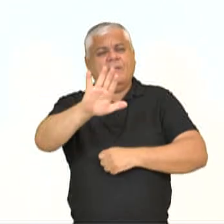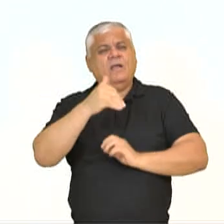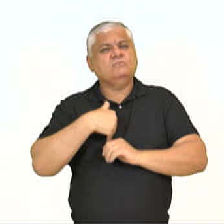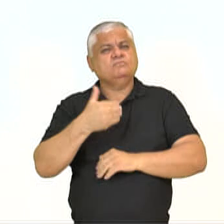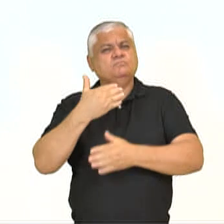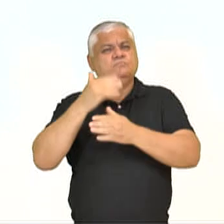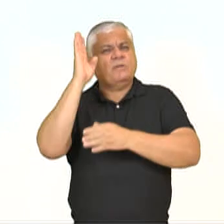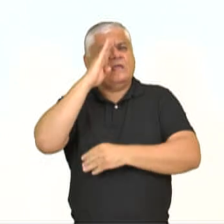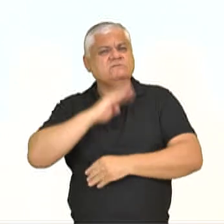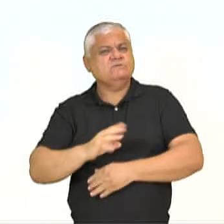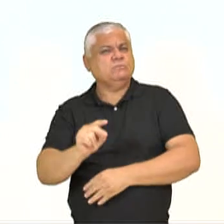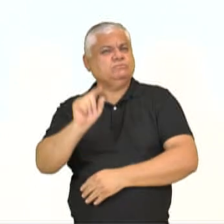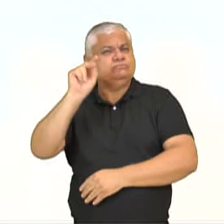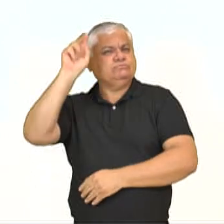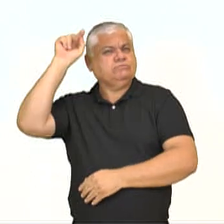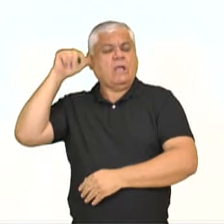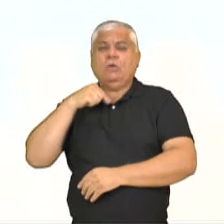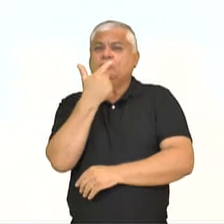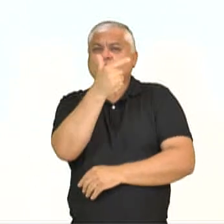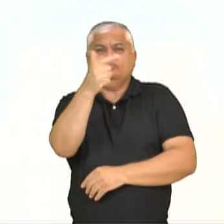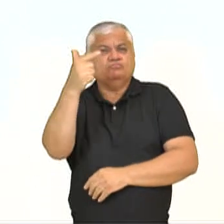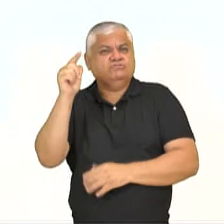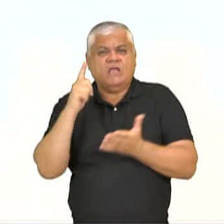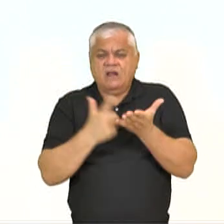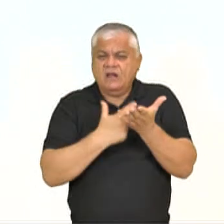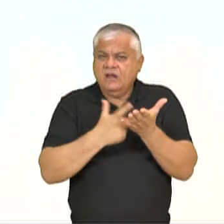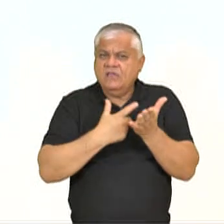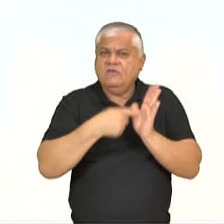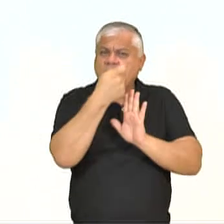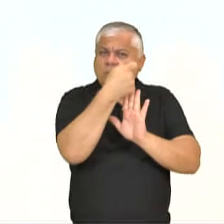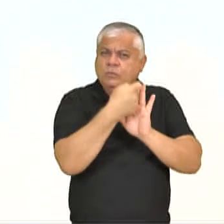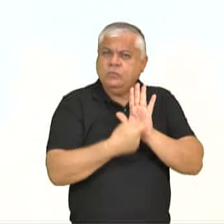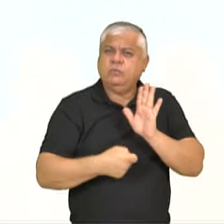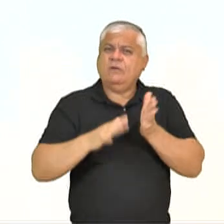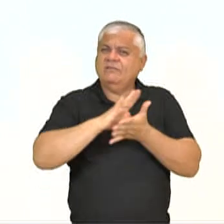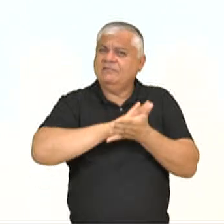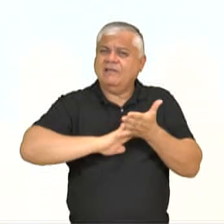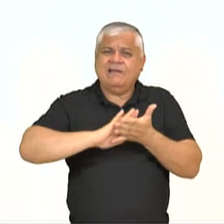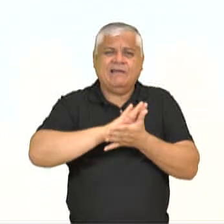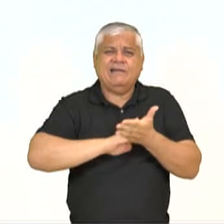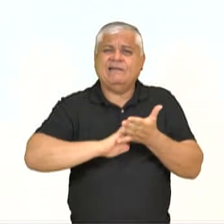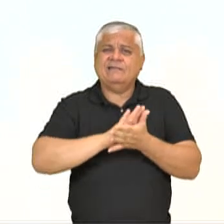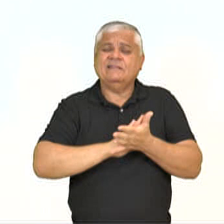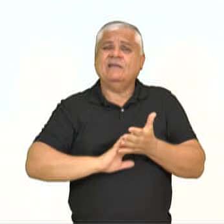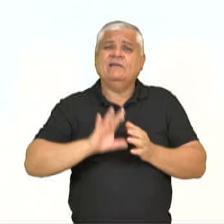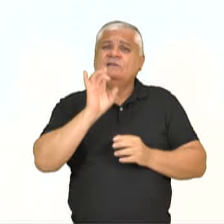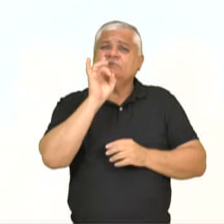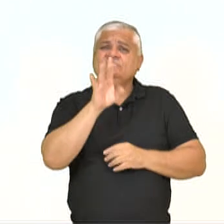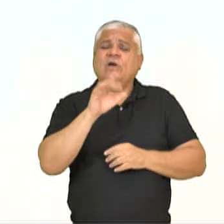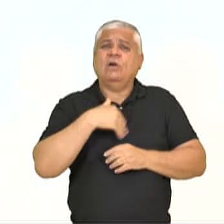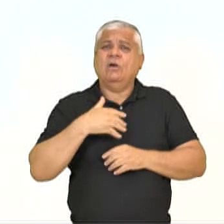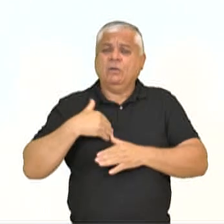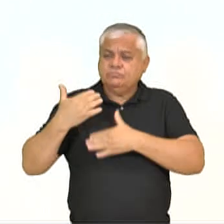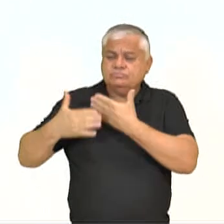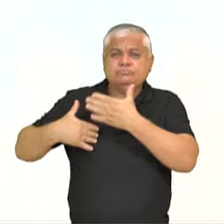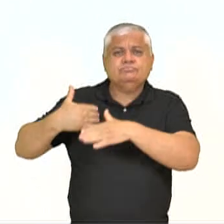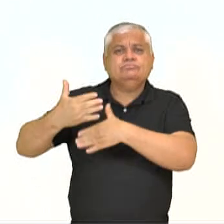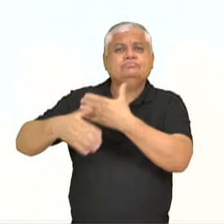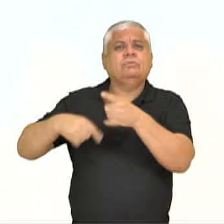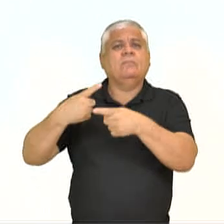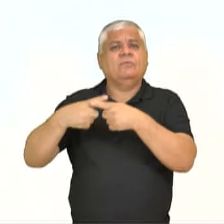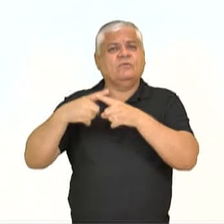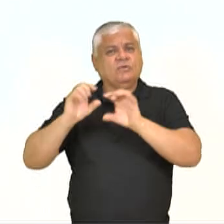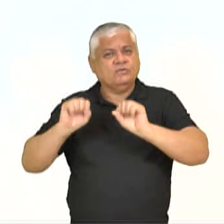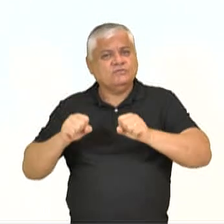não possuía tipografia e muitos manuscritos do período colonial só sobreviveram graças ao